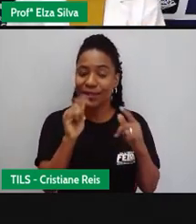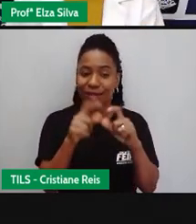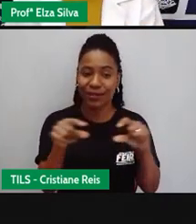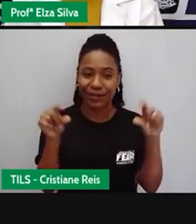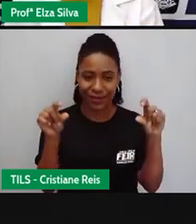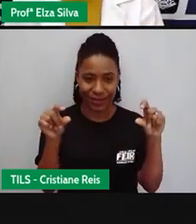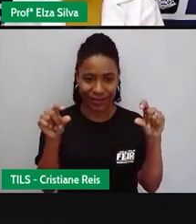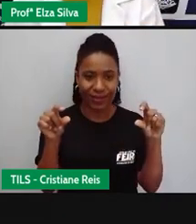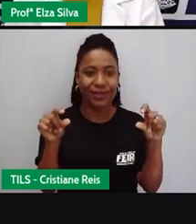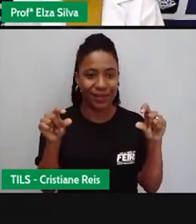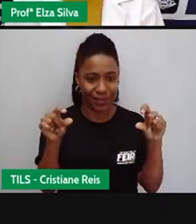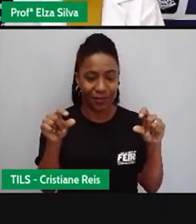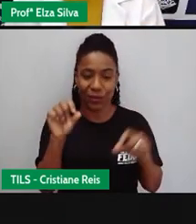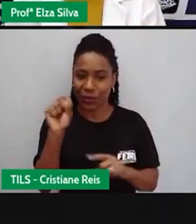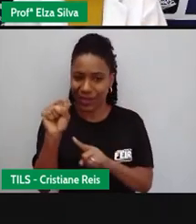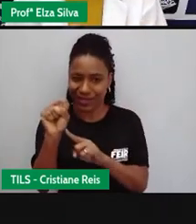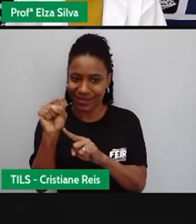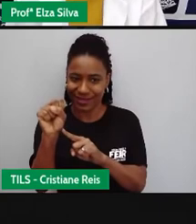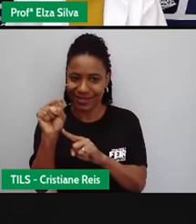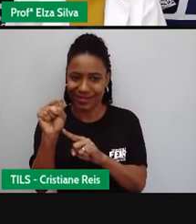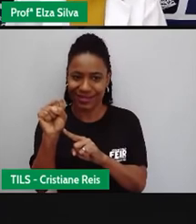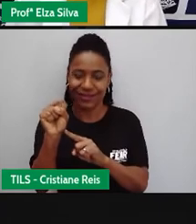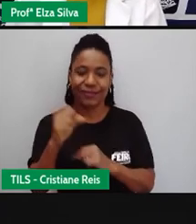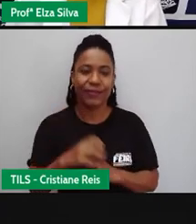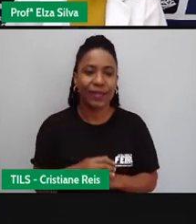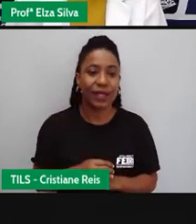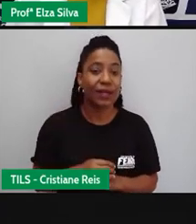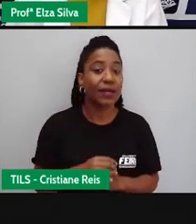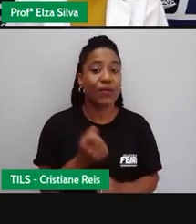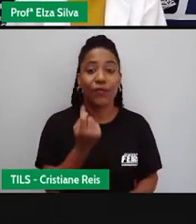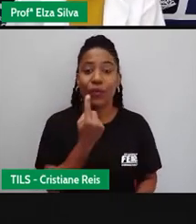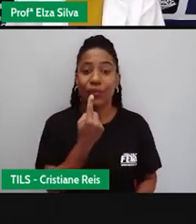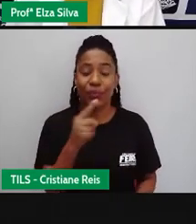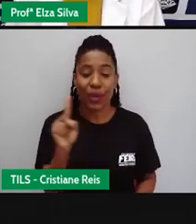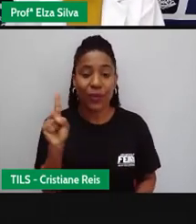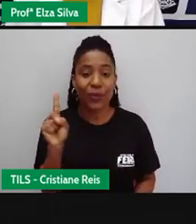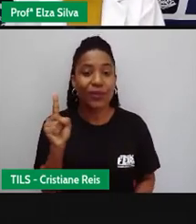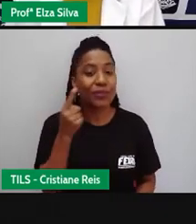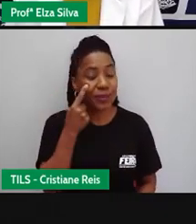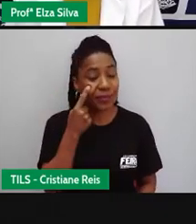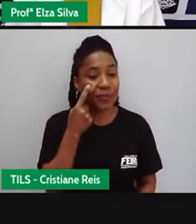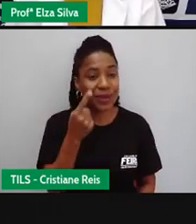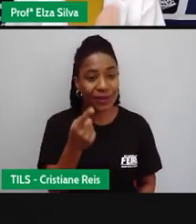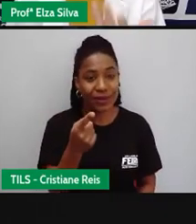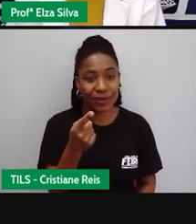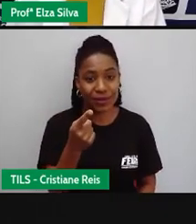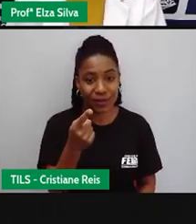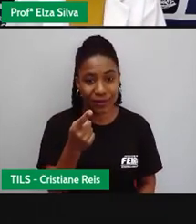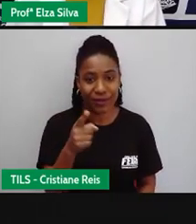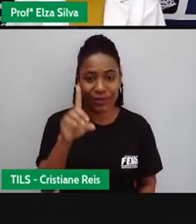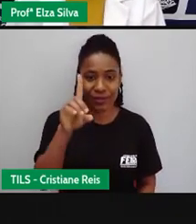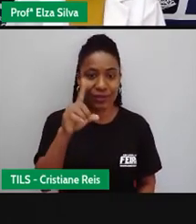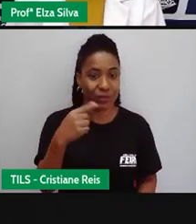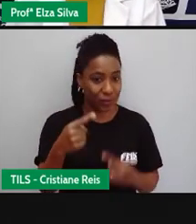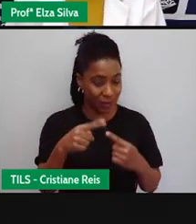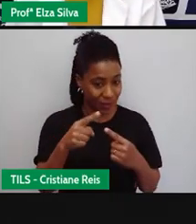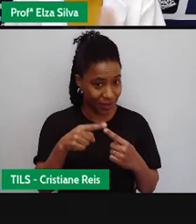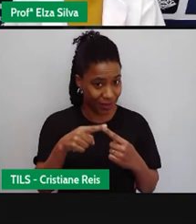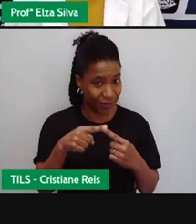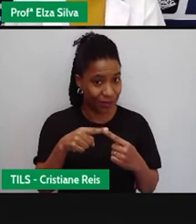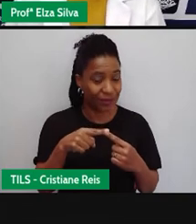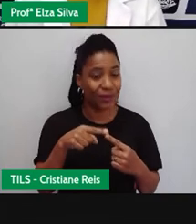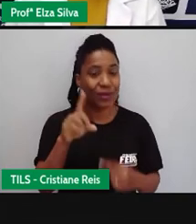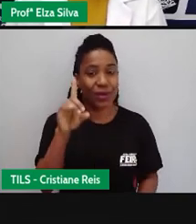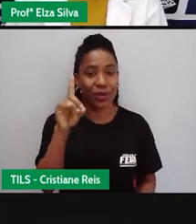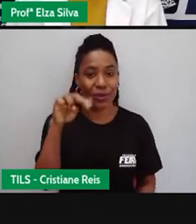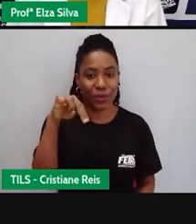hates E na negativa No primeiro caso Eu utilizei Don't No